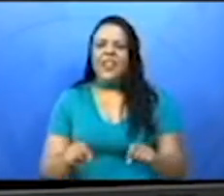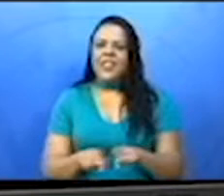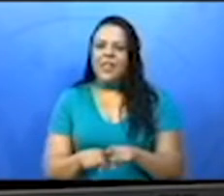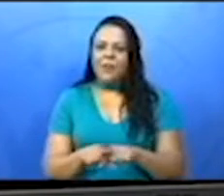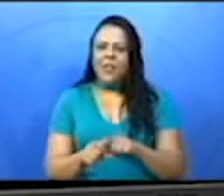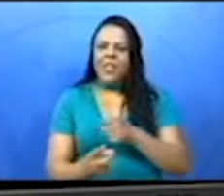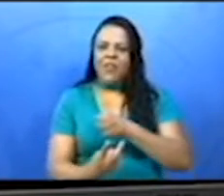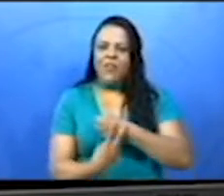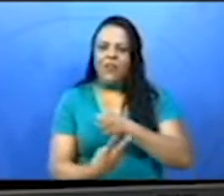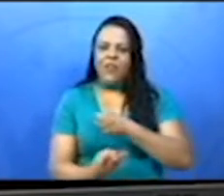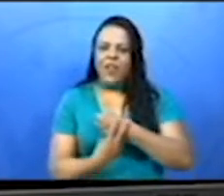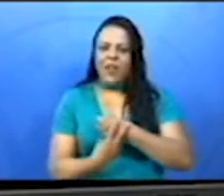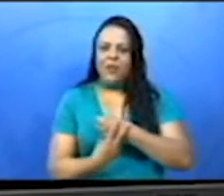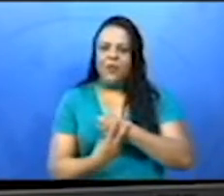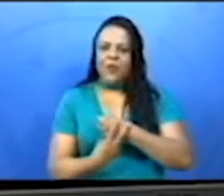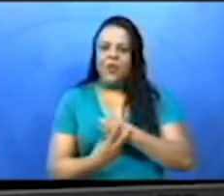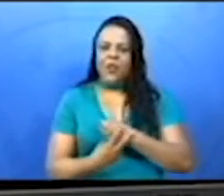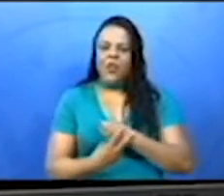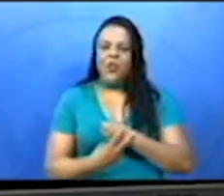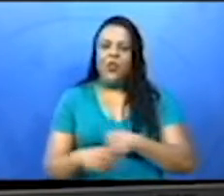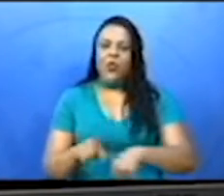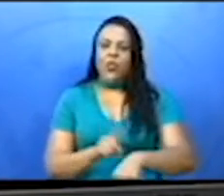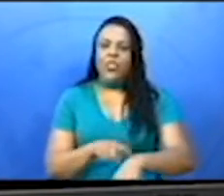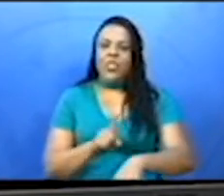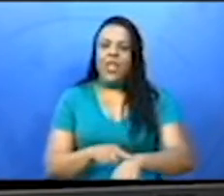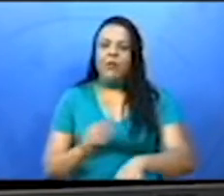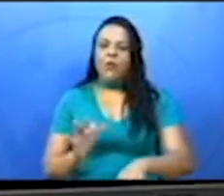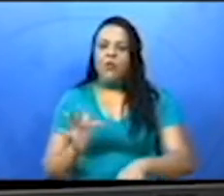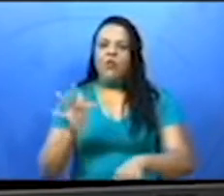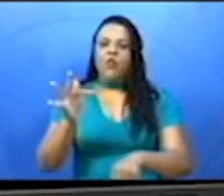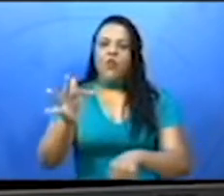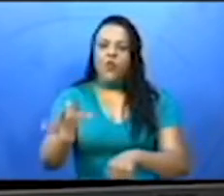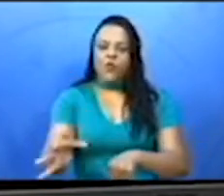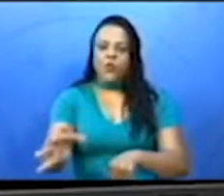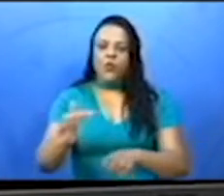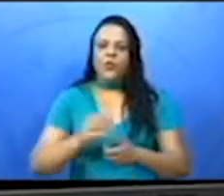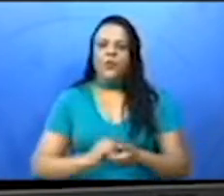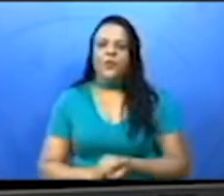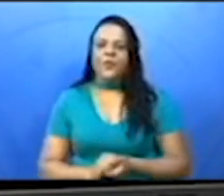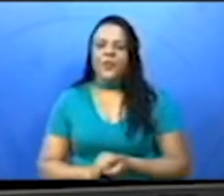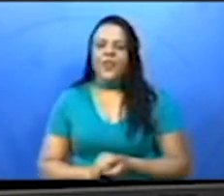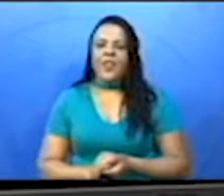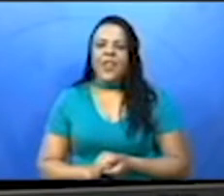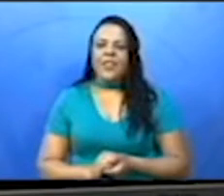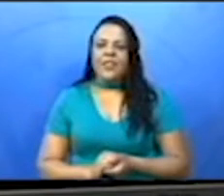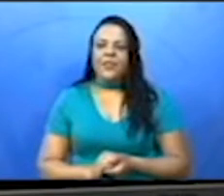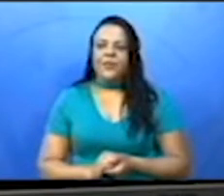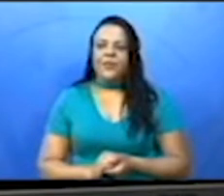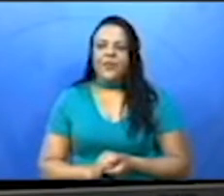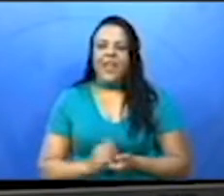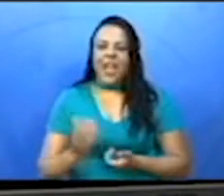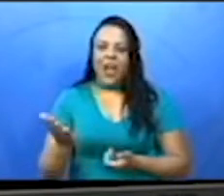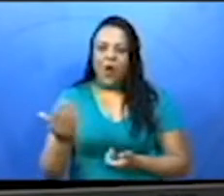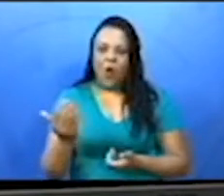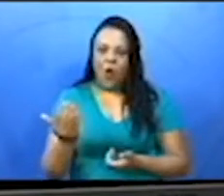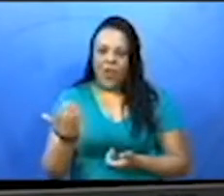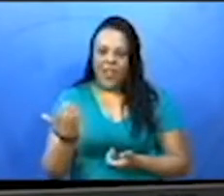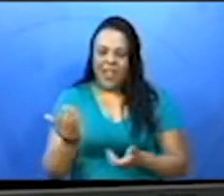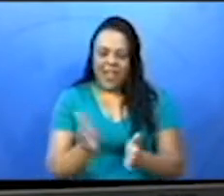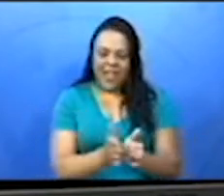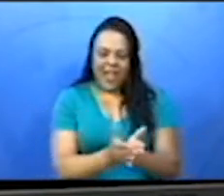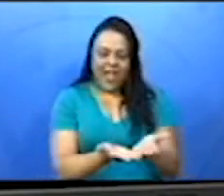verbos no futuro, não é mesmo? Então, vamos abrir seu material impresso na página 43.